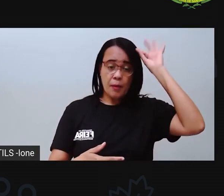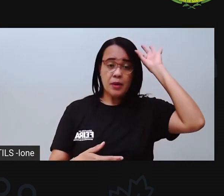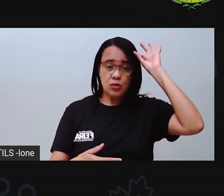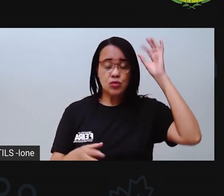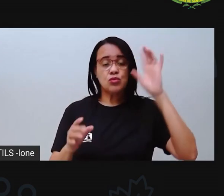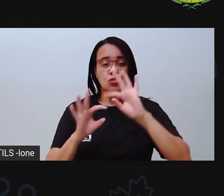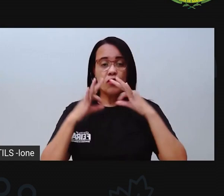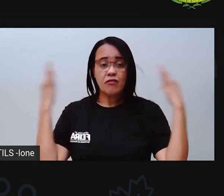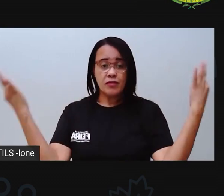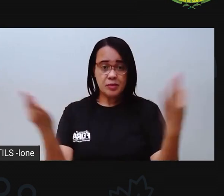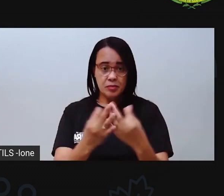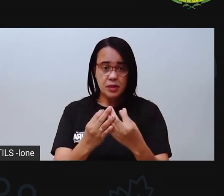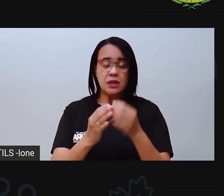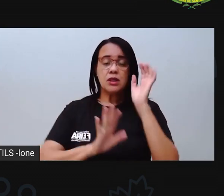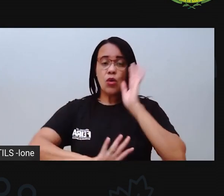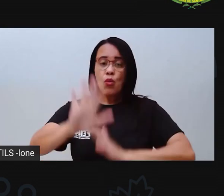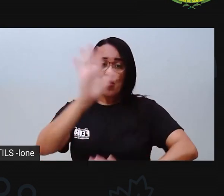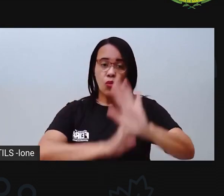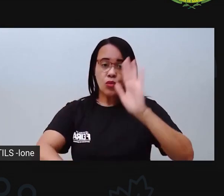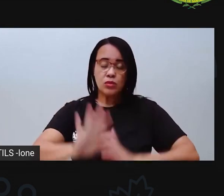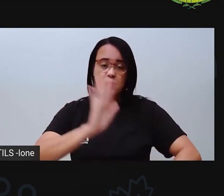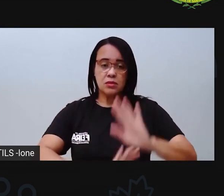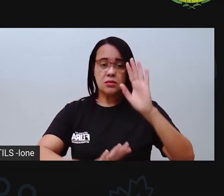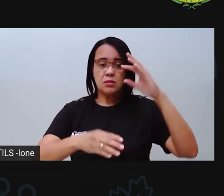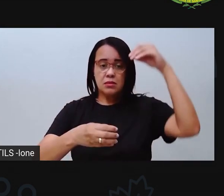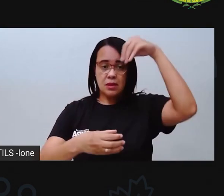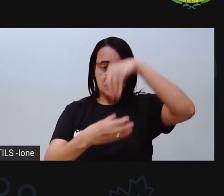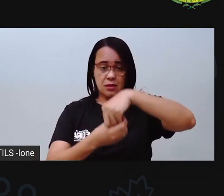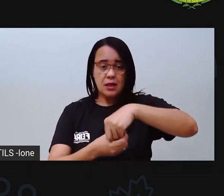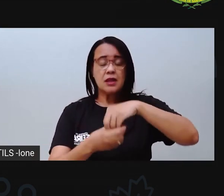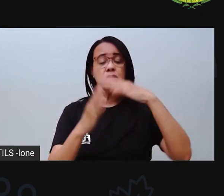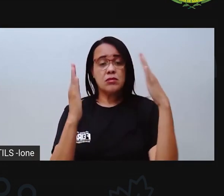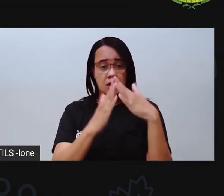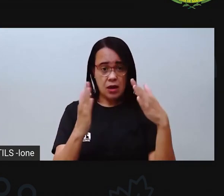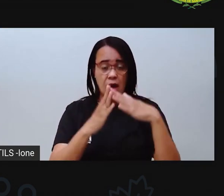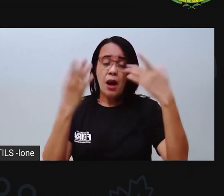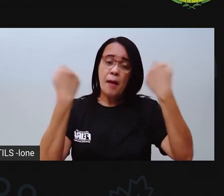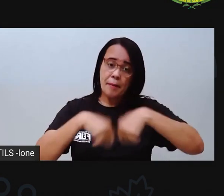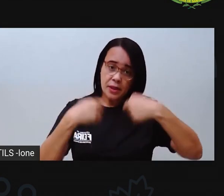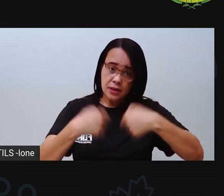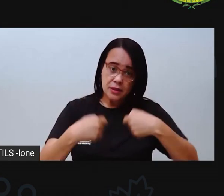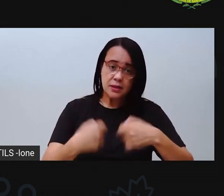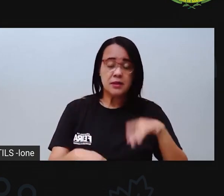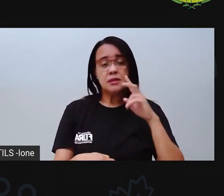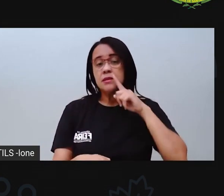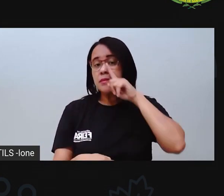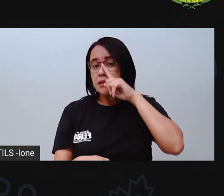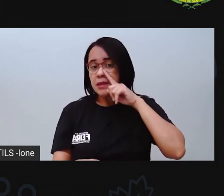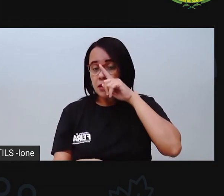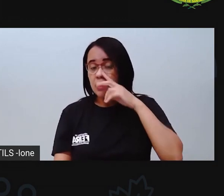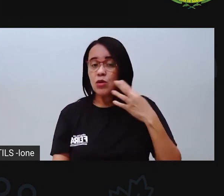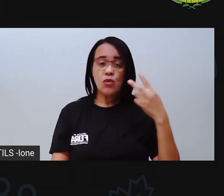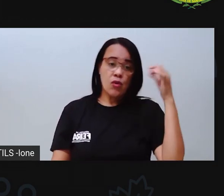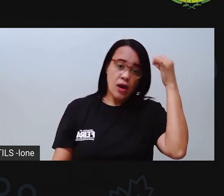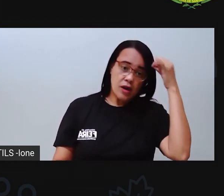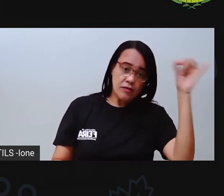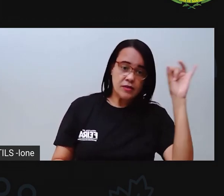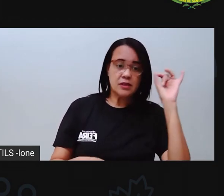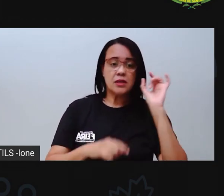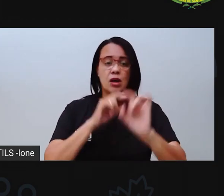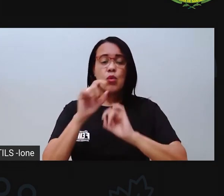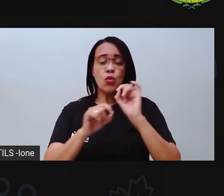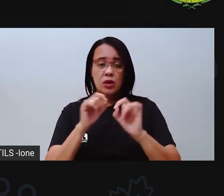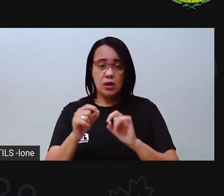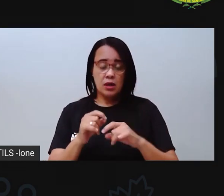né? Aí na casa de vocês. Mostrar os perigos, né? Pra que os adultos tirem aquelas coisas que são perigosas. Pra que não aconteça